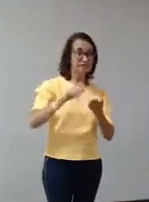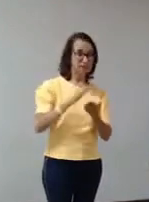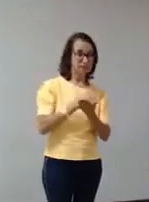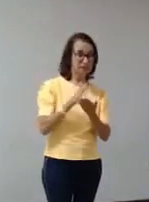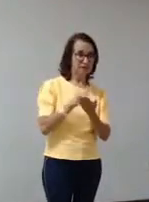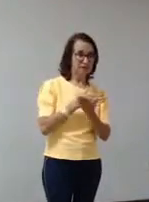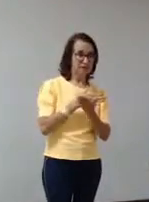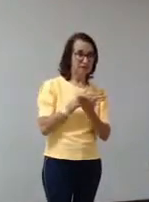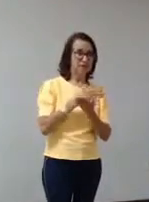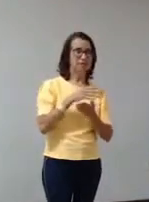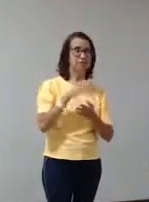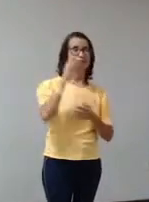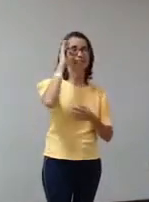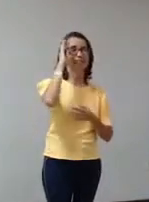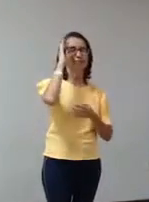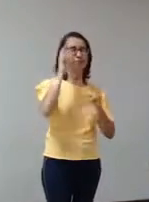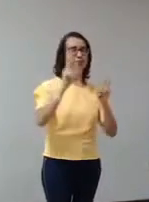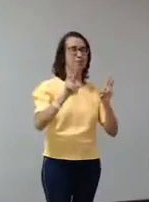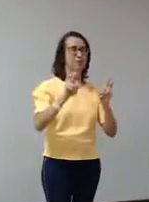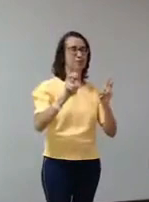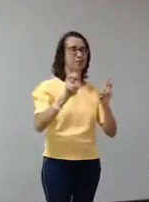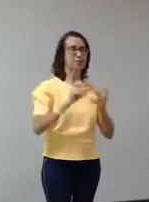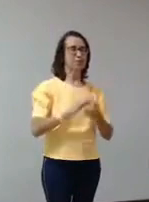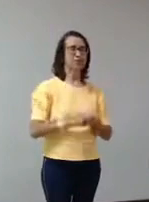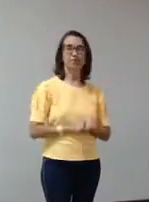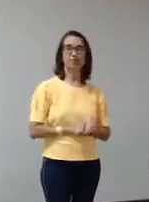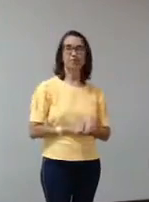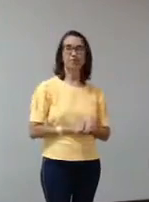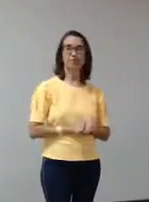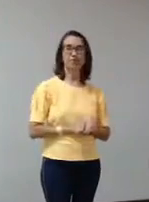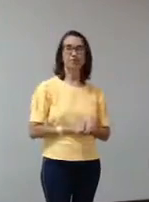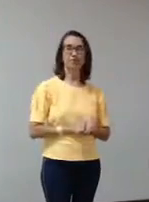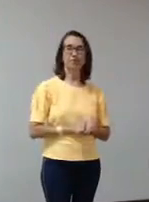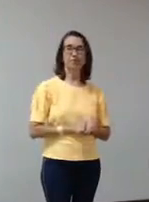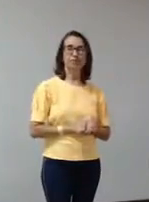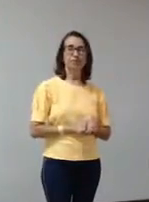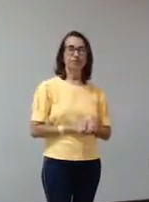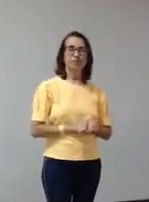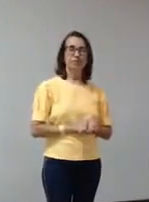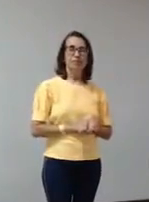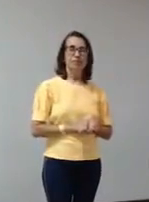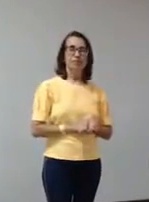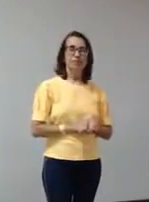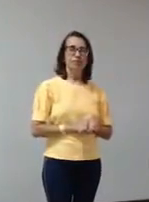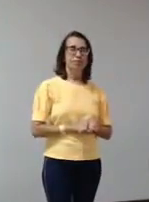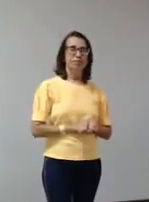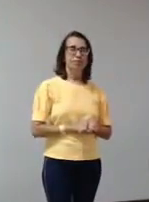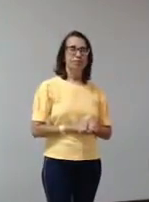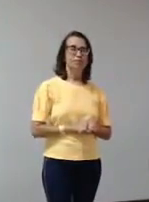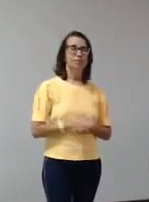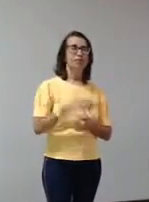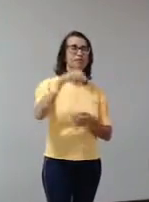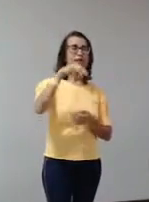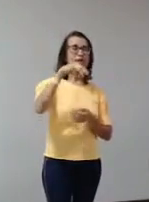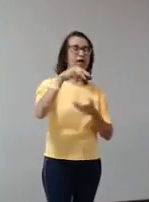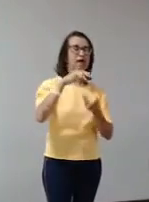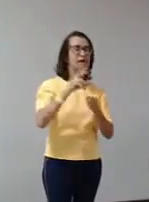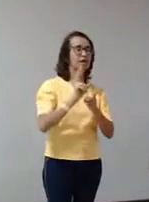chamado Keeping Mozart in Mind, Mantenha Mozart na Mente.